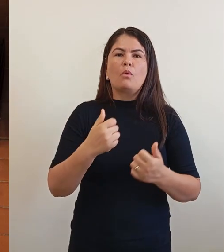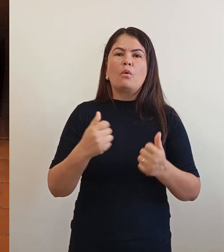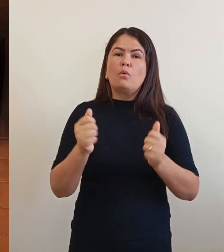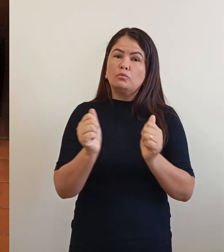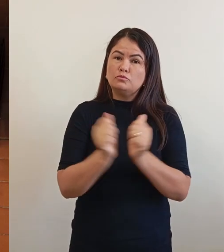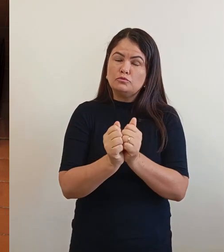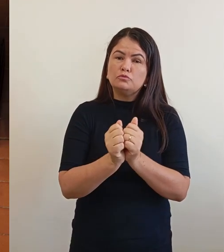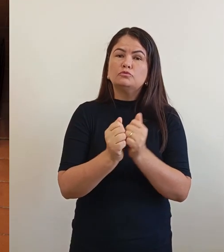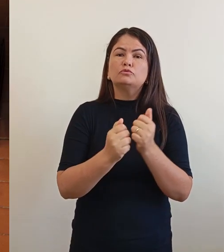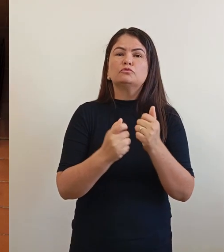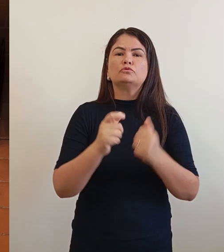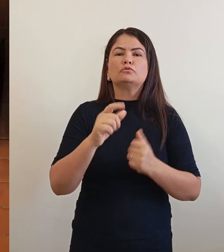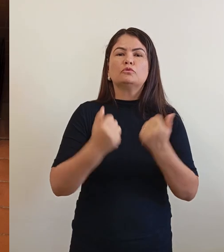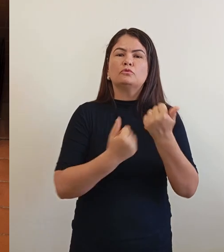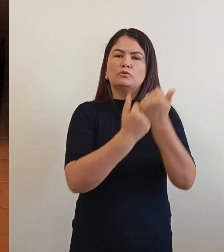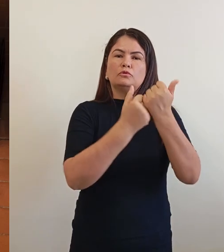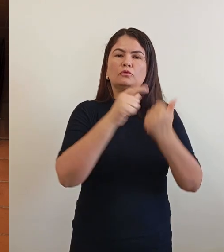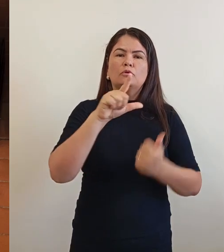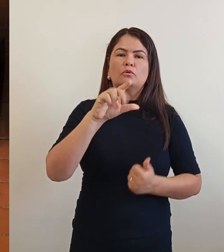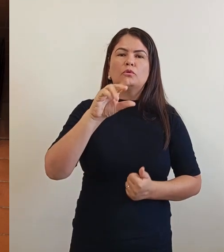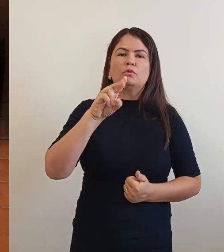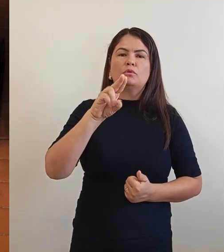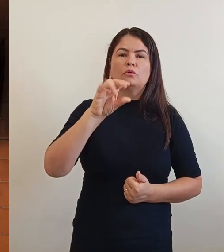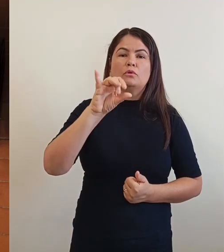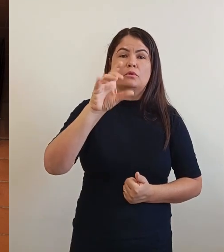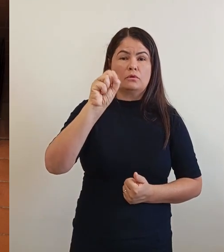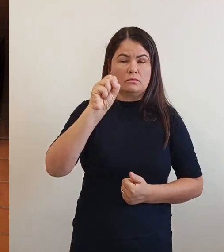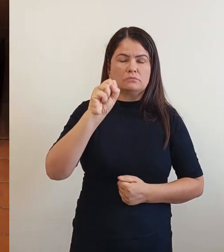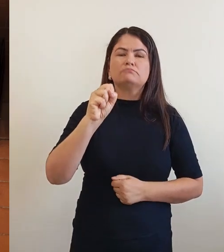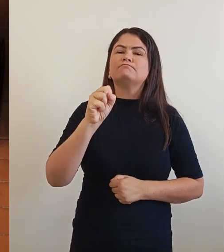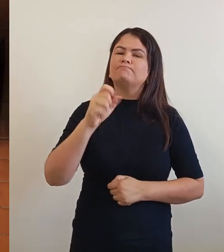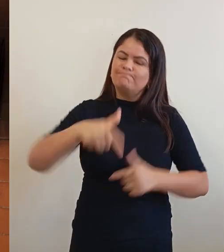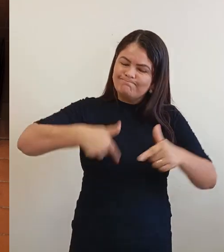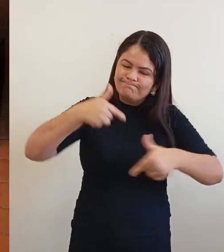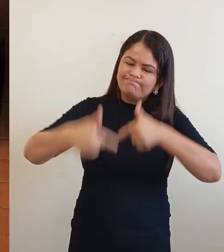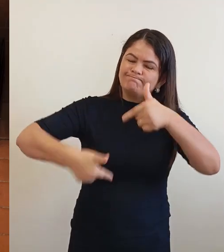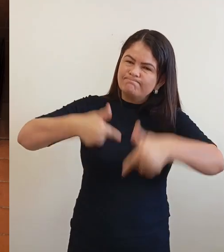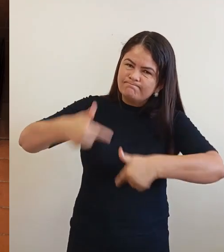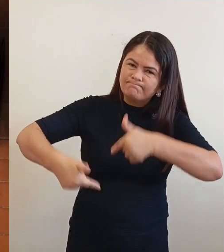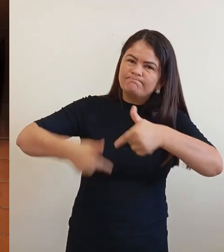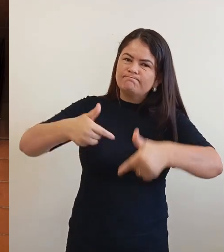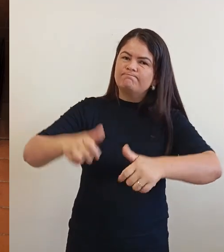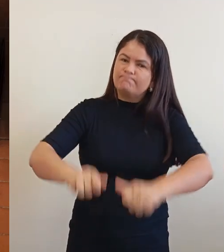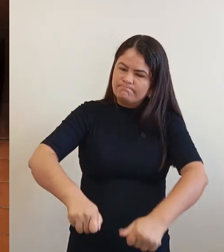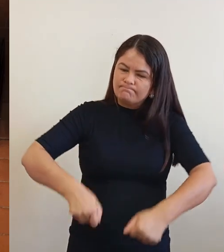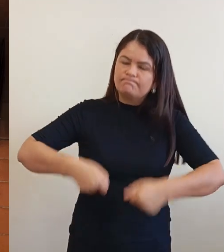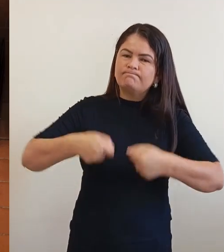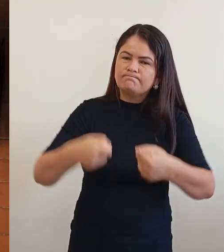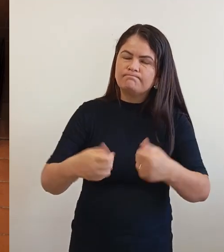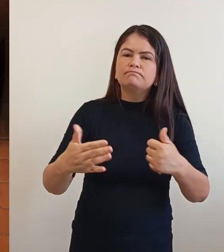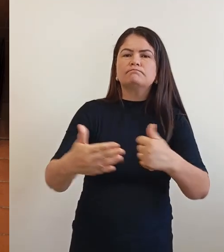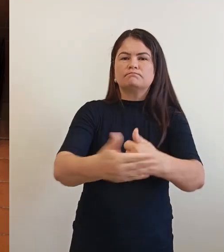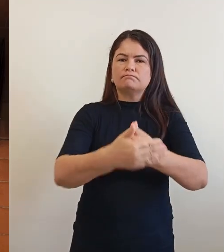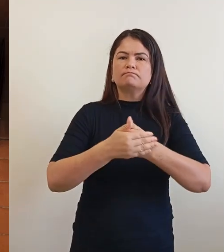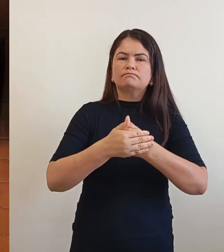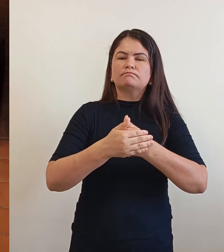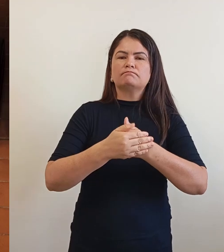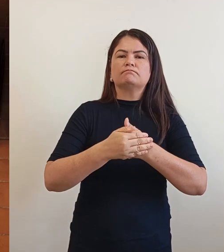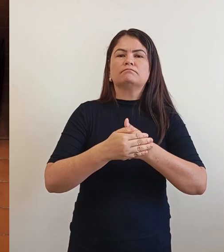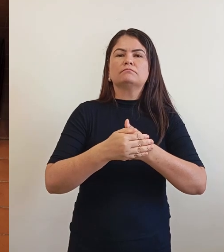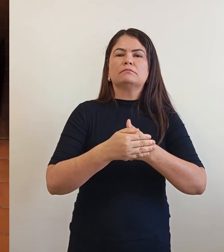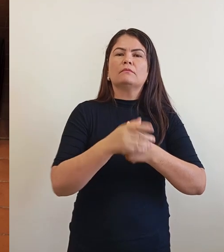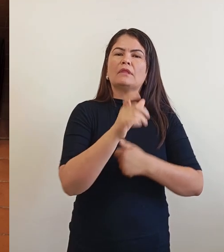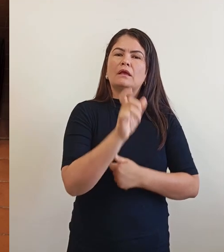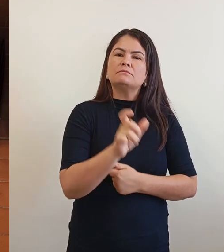poder acolher as pessoas aqui no município. Lembrando, professor, eu pegando um gancho, e isso vai ser também o turismo da